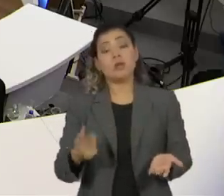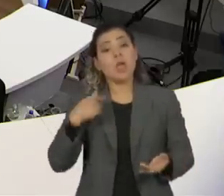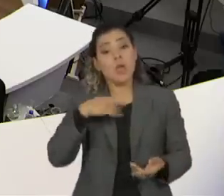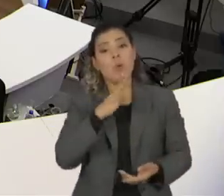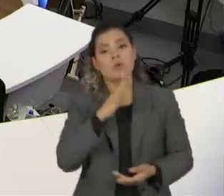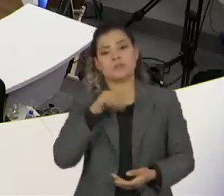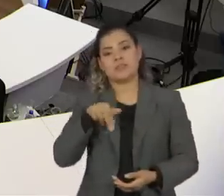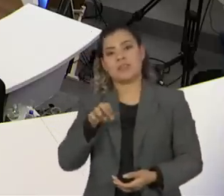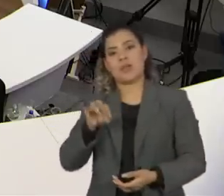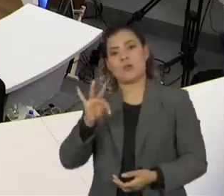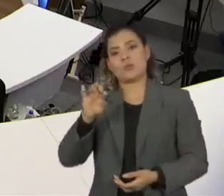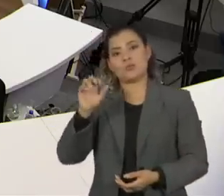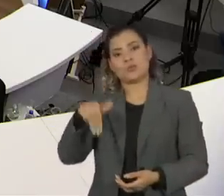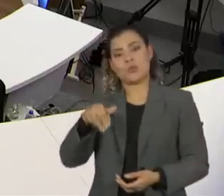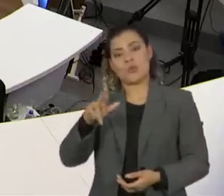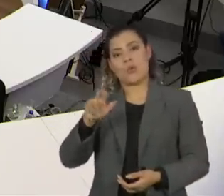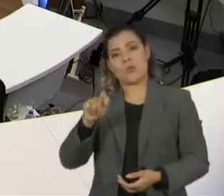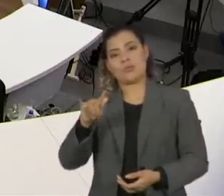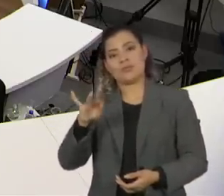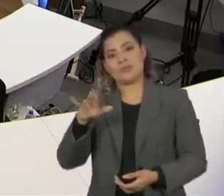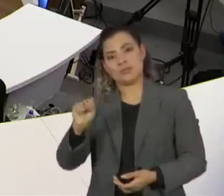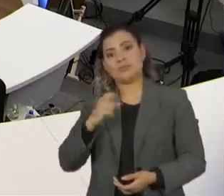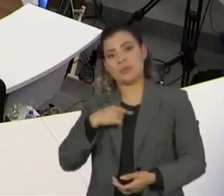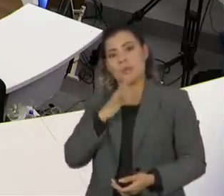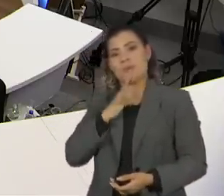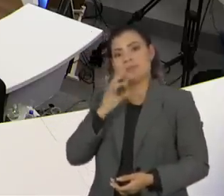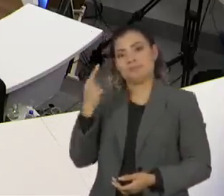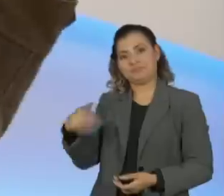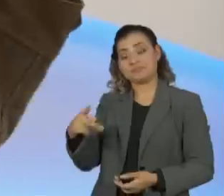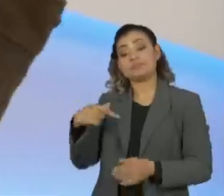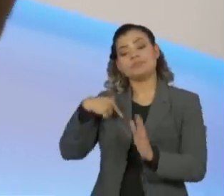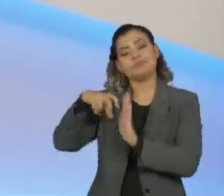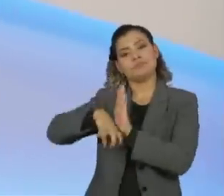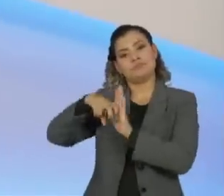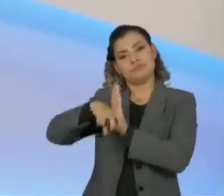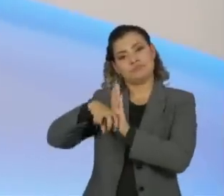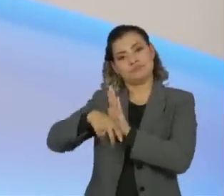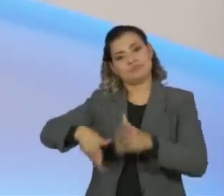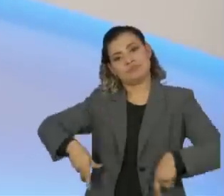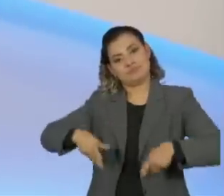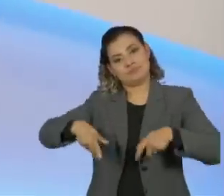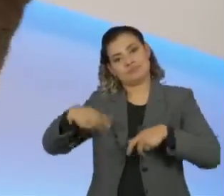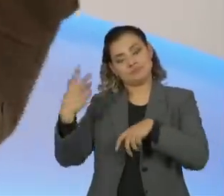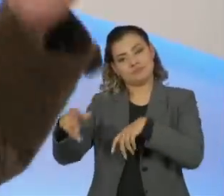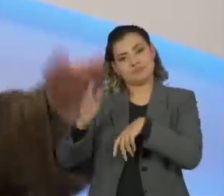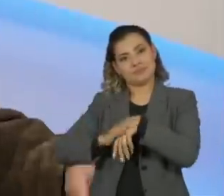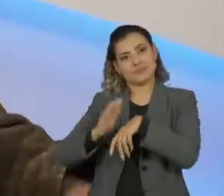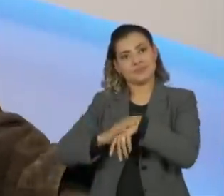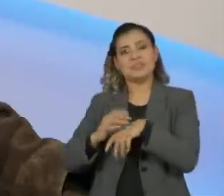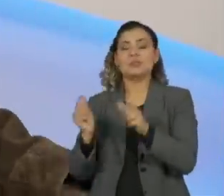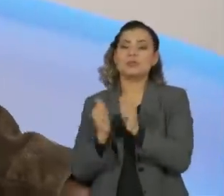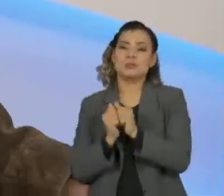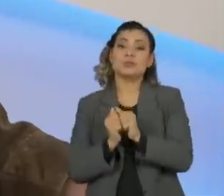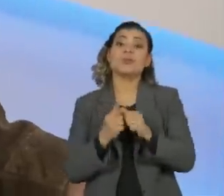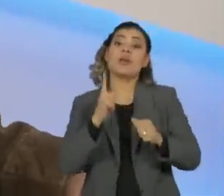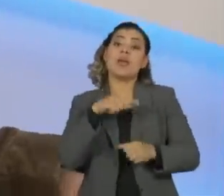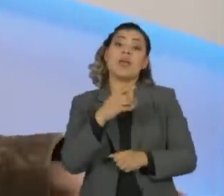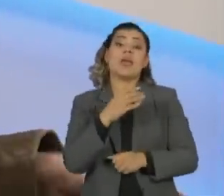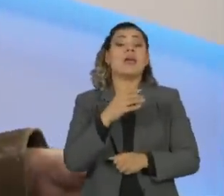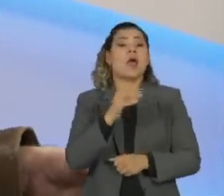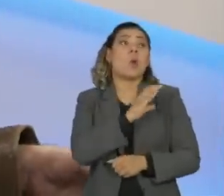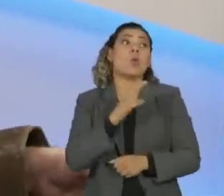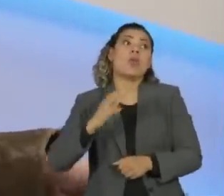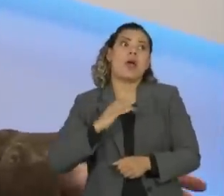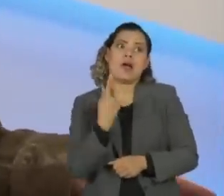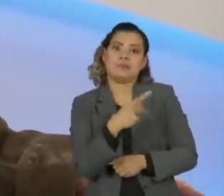Nelson Rodrigues, um pequeno parênteses, conheci o Nelson Rodrigues na cadeira de roda, ele estava fazendo a dama de lotação com o Neville de Almeida, que era meu concunhado na